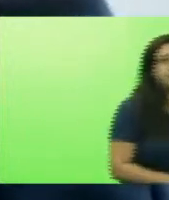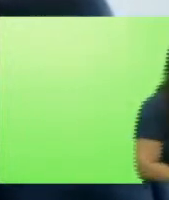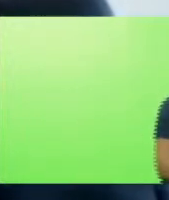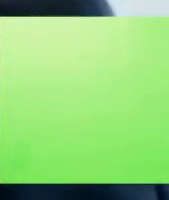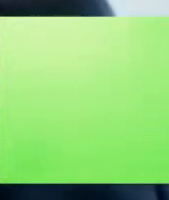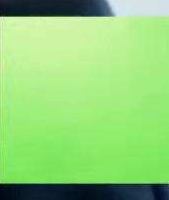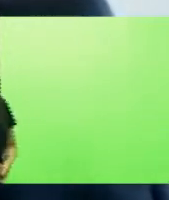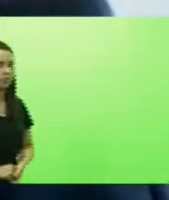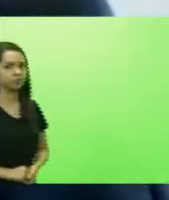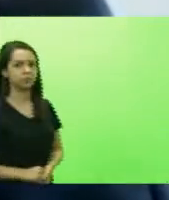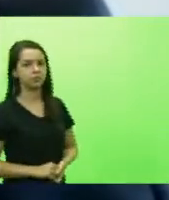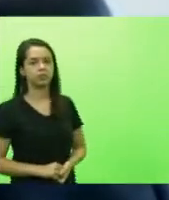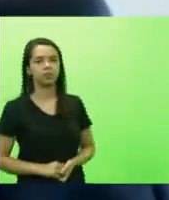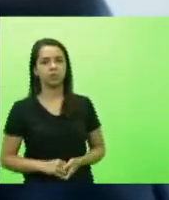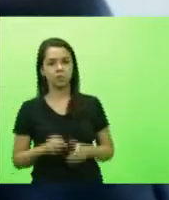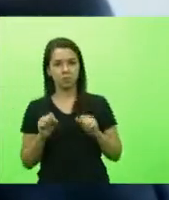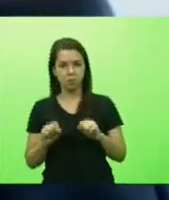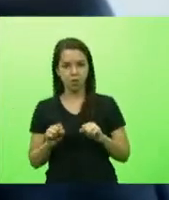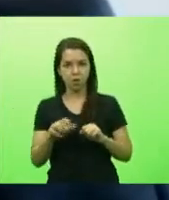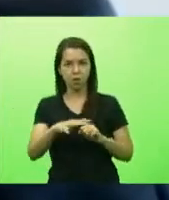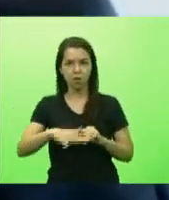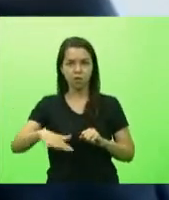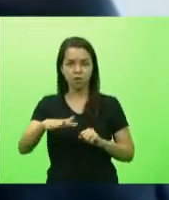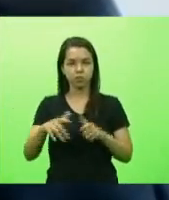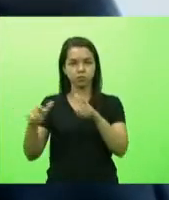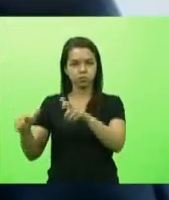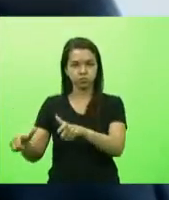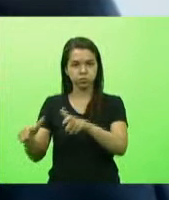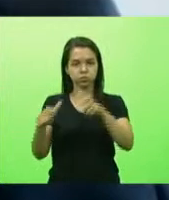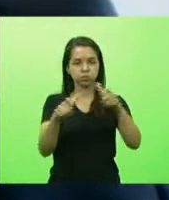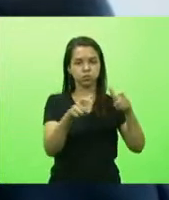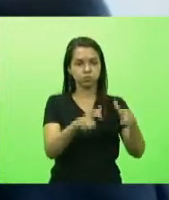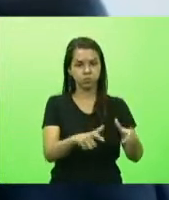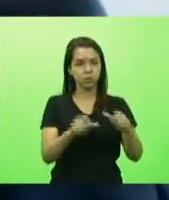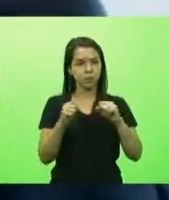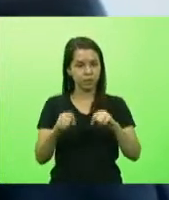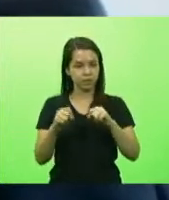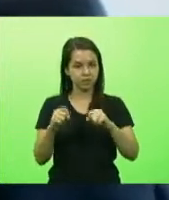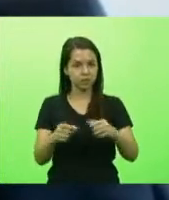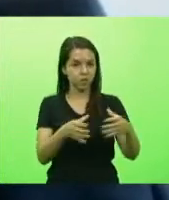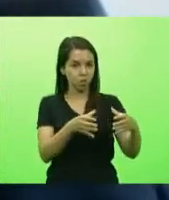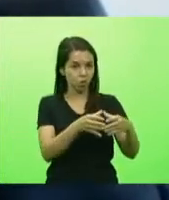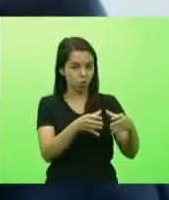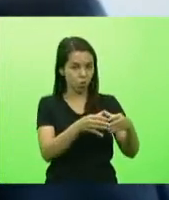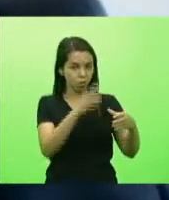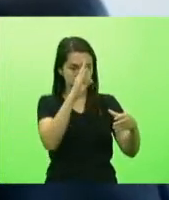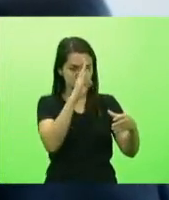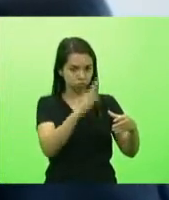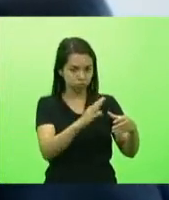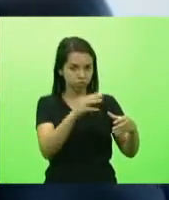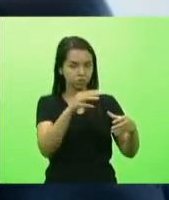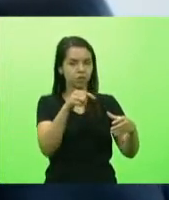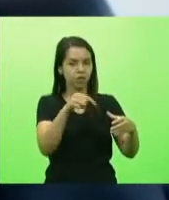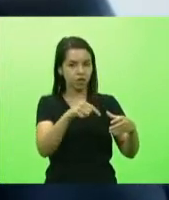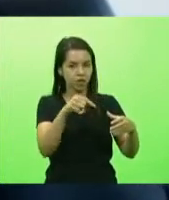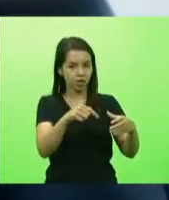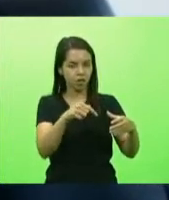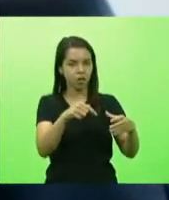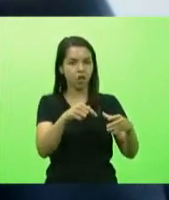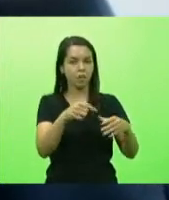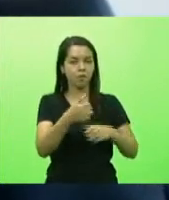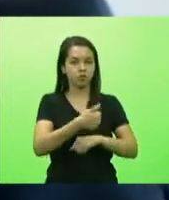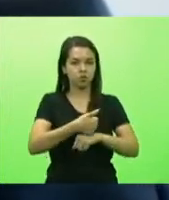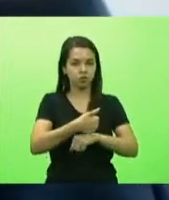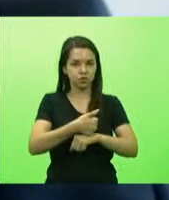de vacina em um ambiente ou outro ele tem que ser utilizado no grupo prioritário profissionais da saúde indígenas e